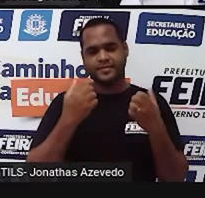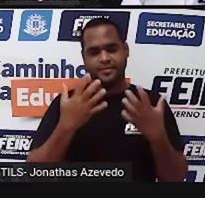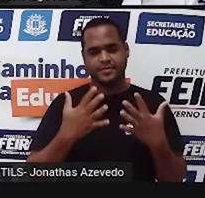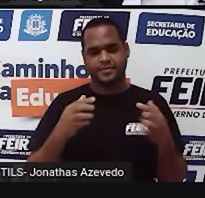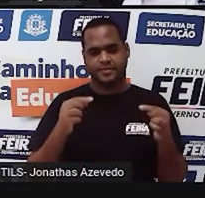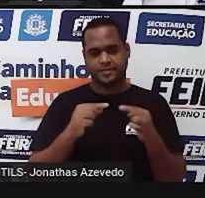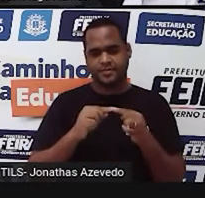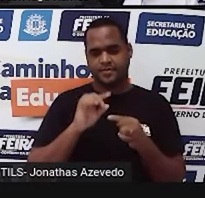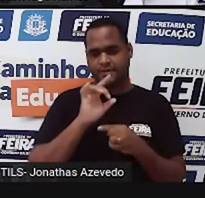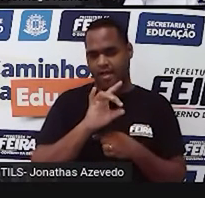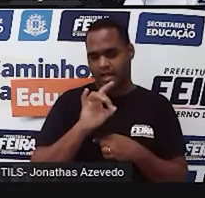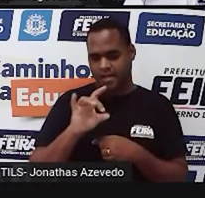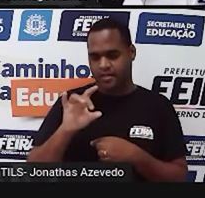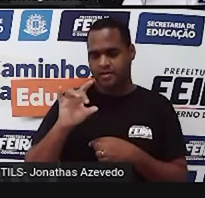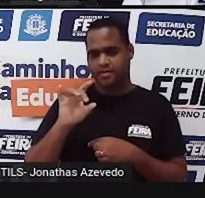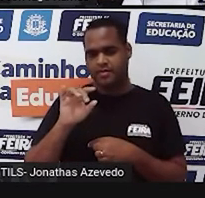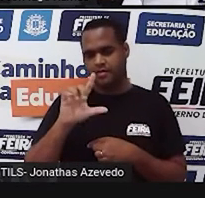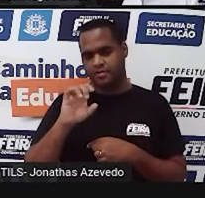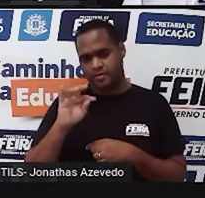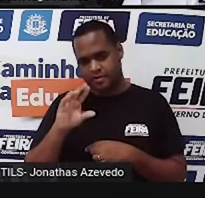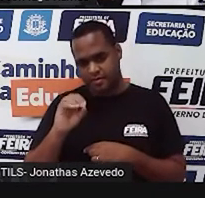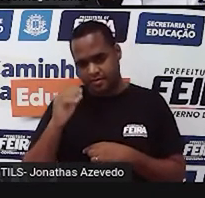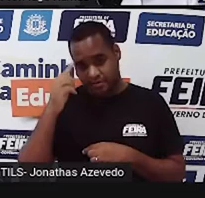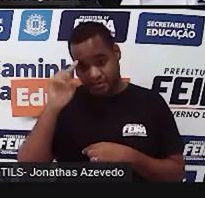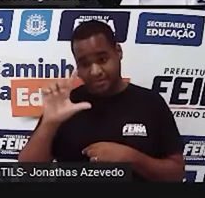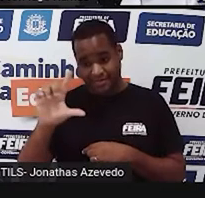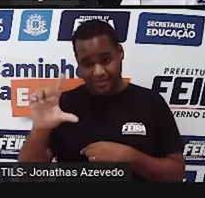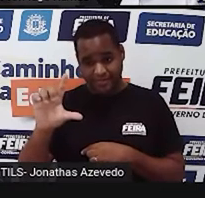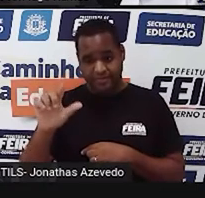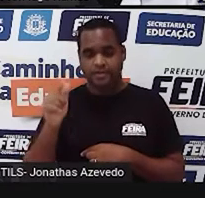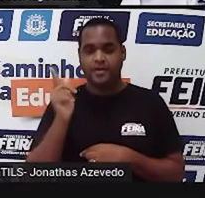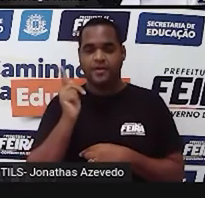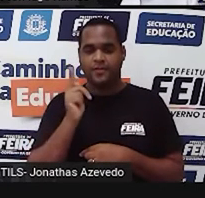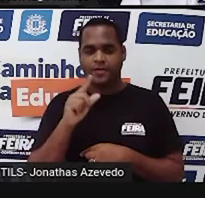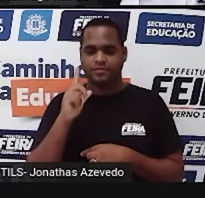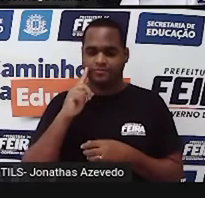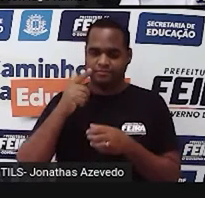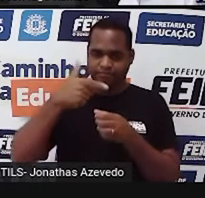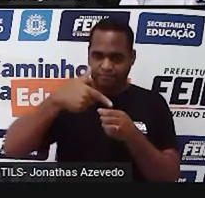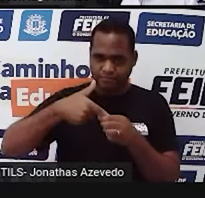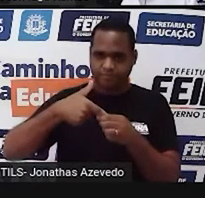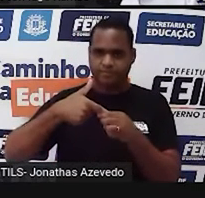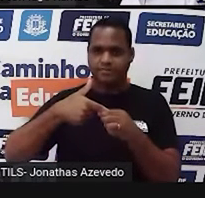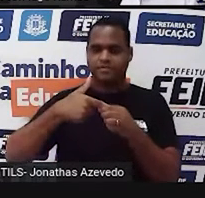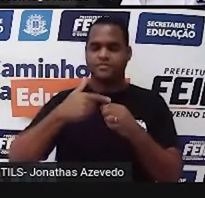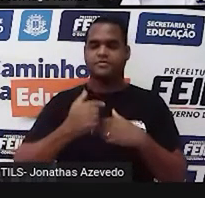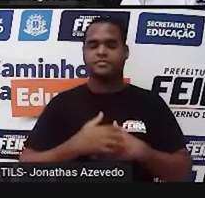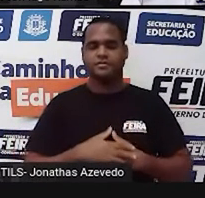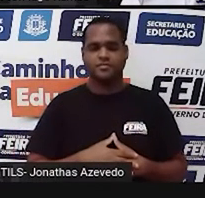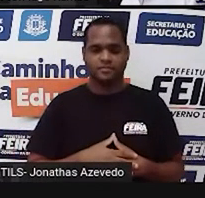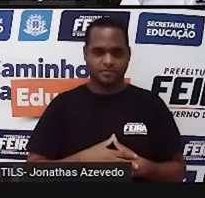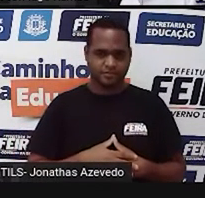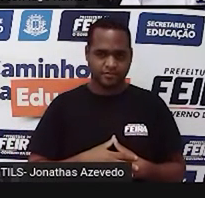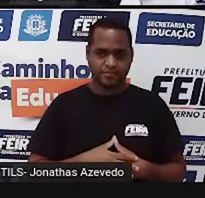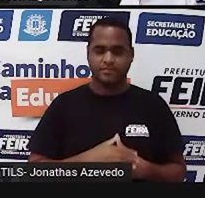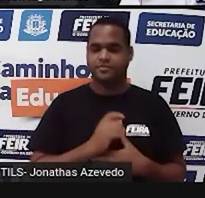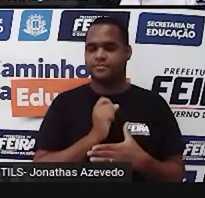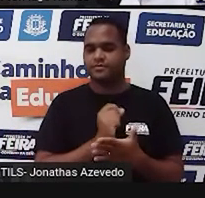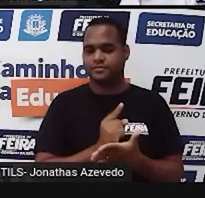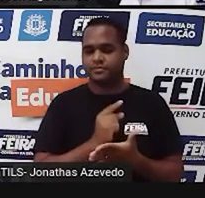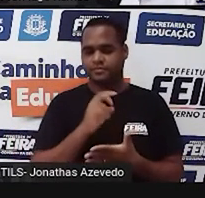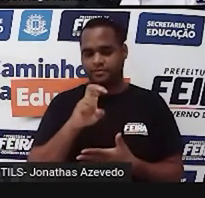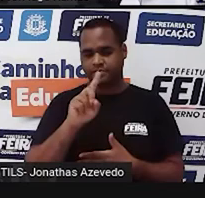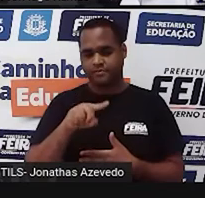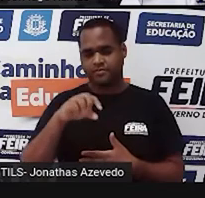dizer que cada litro que é colocado de combustível no tanque do seu carro, você vai pagando